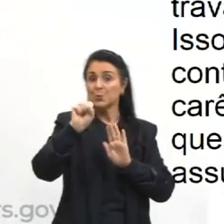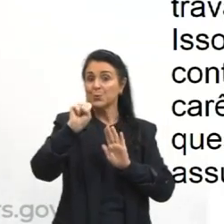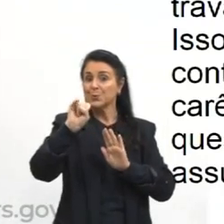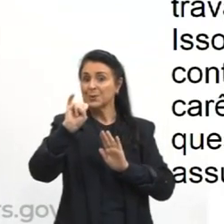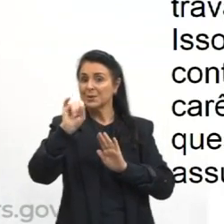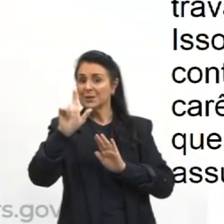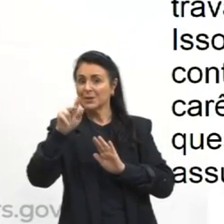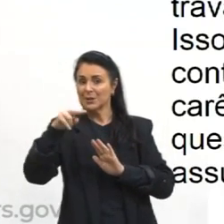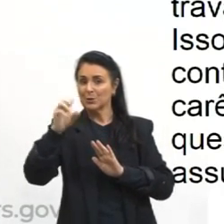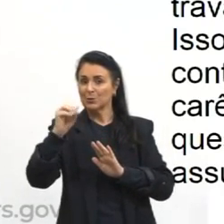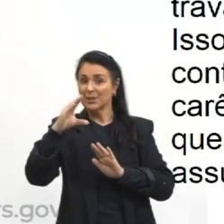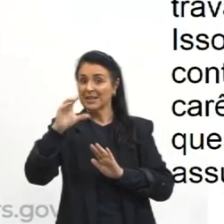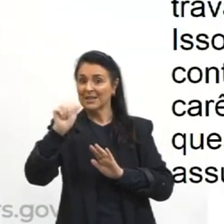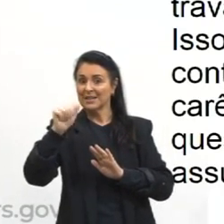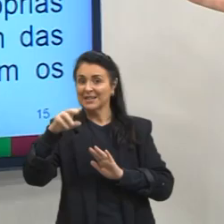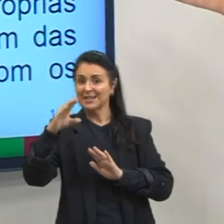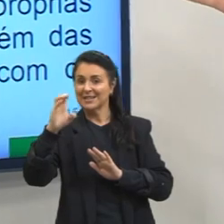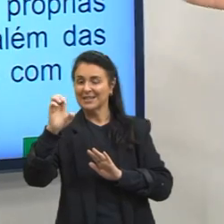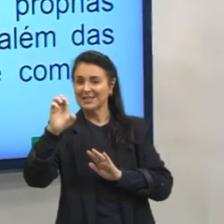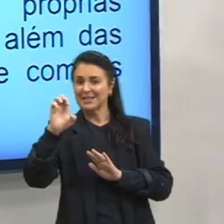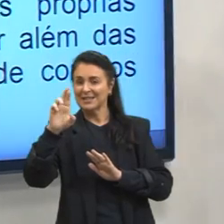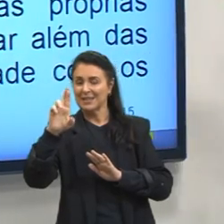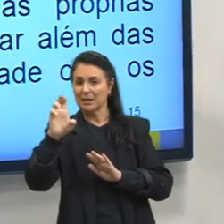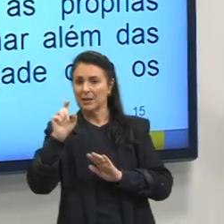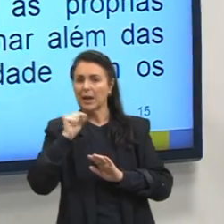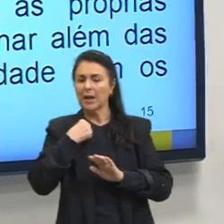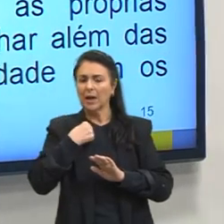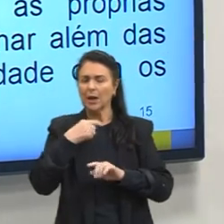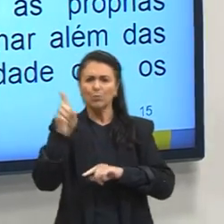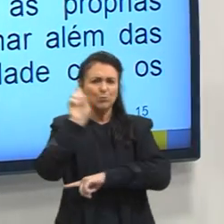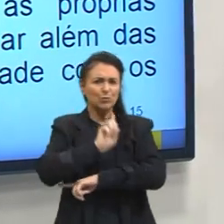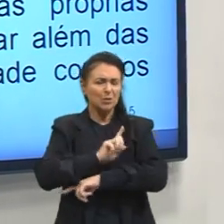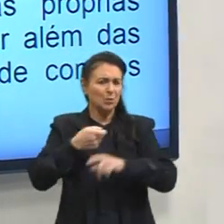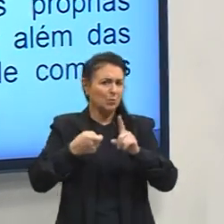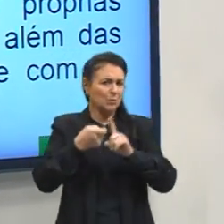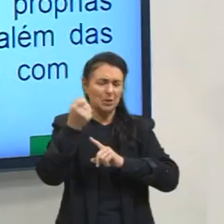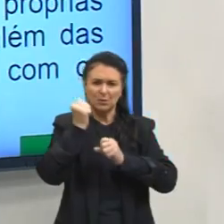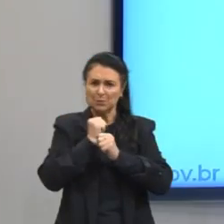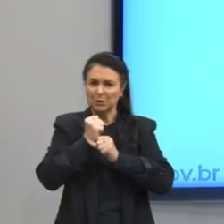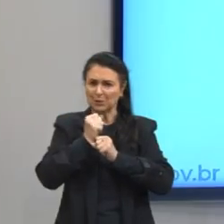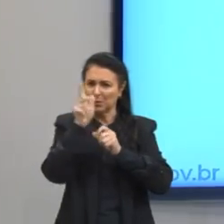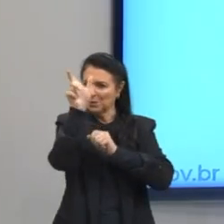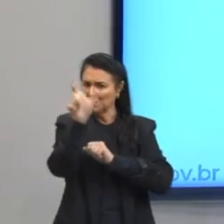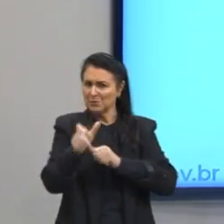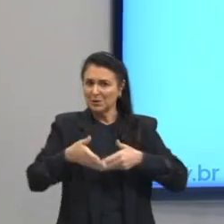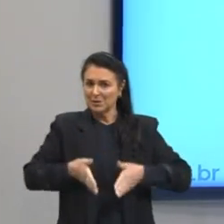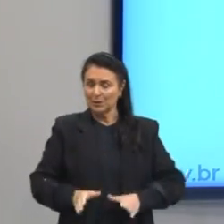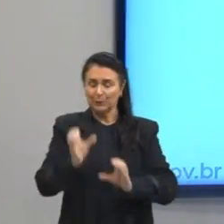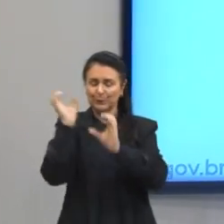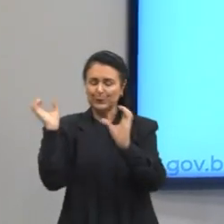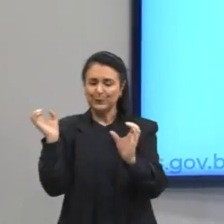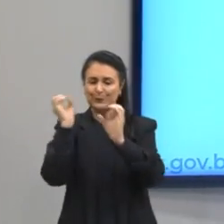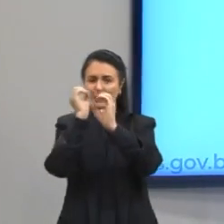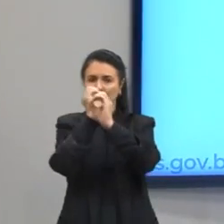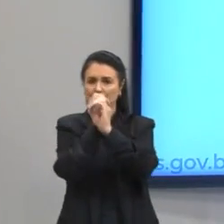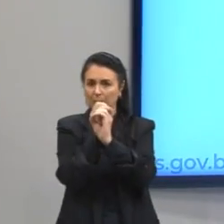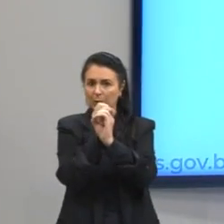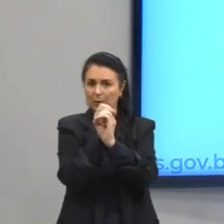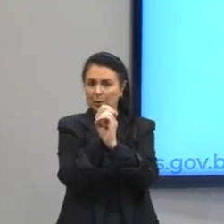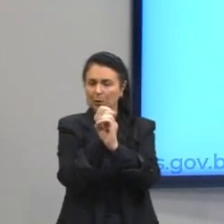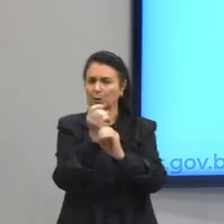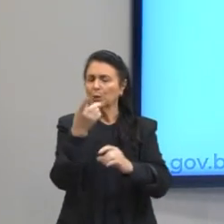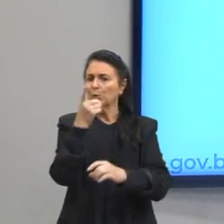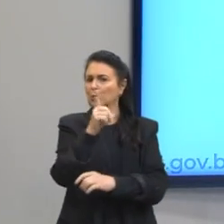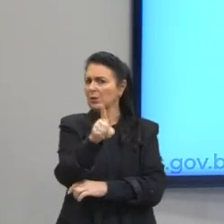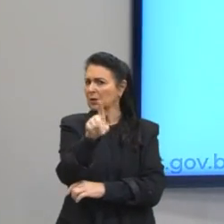6 a 21 do 7. Vamos ler o que está escrito aqui. O eclipse em seu signo vai desencadear mudanças na sua